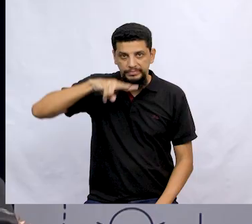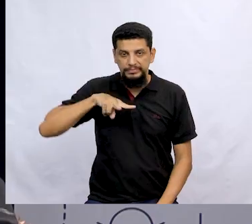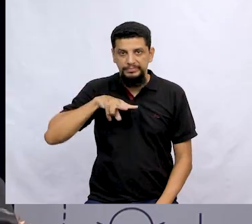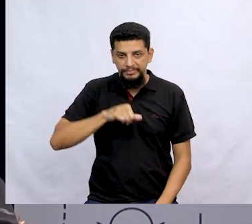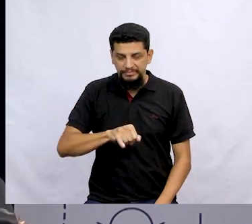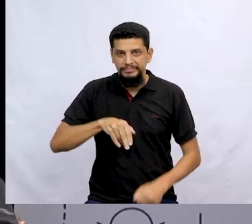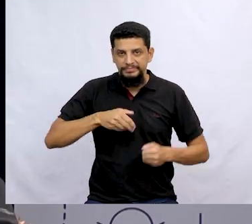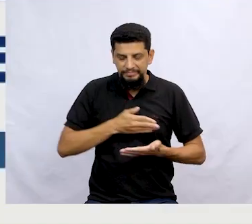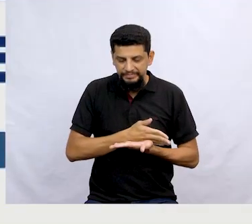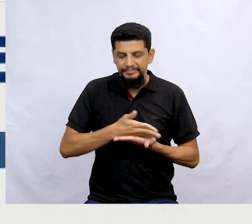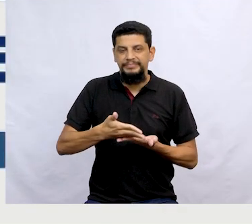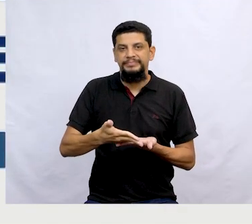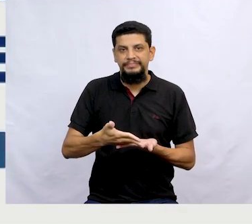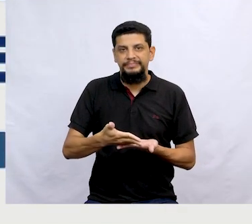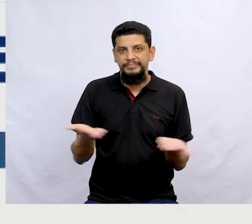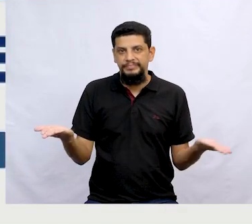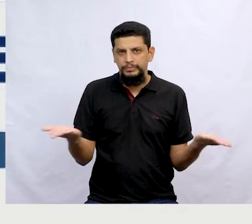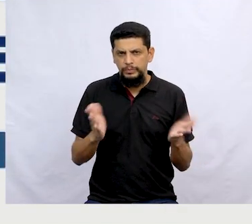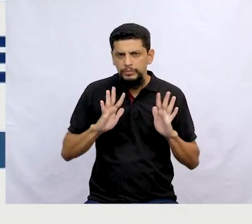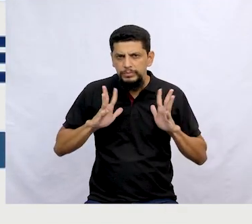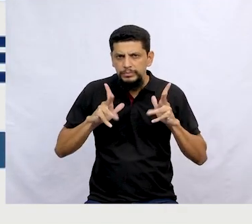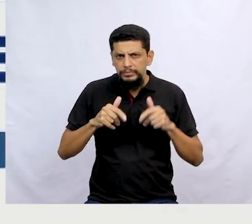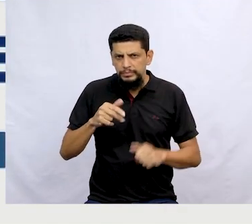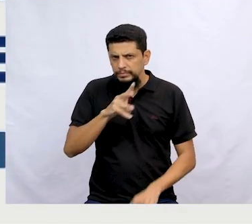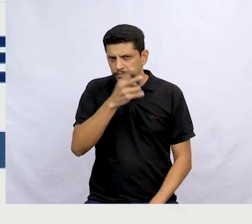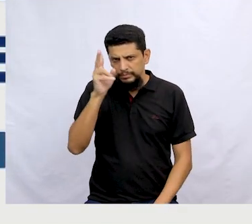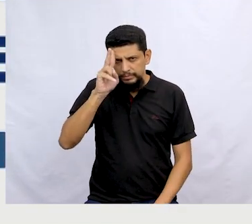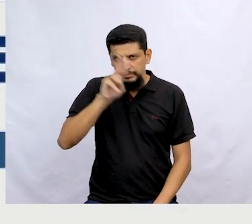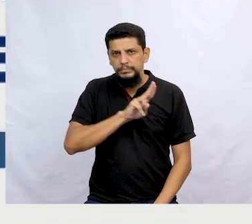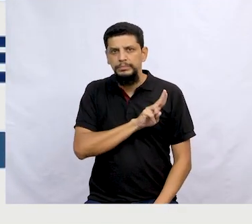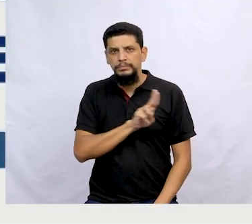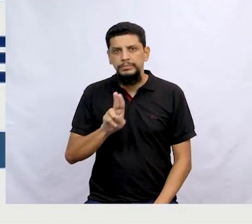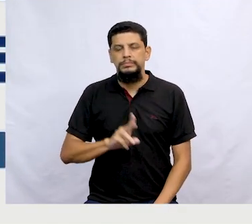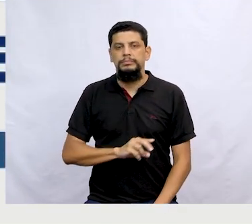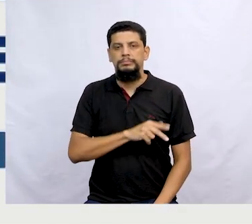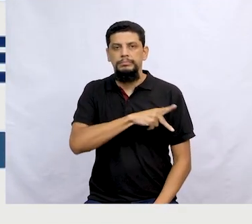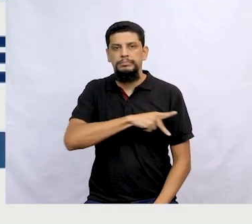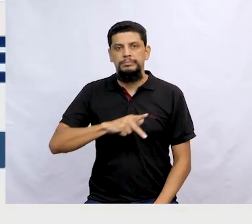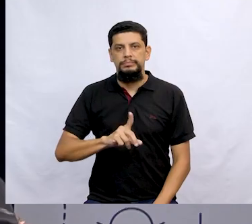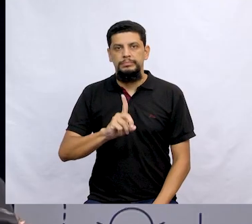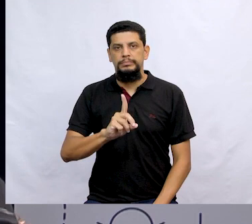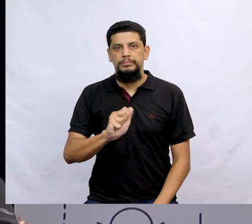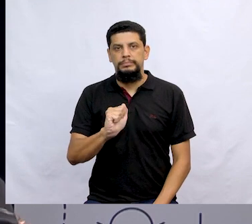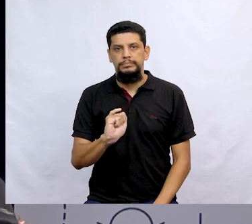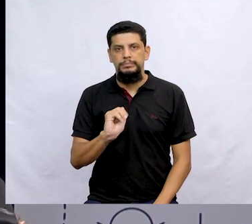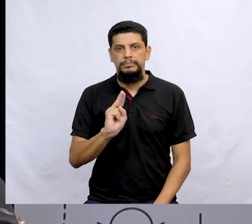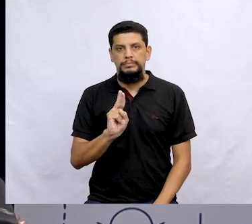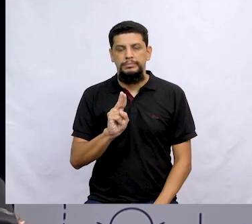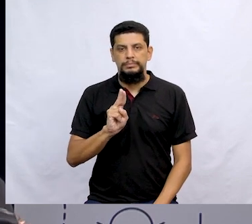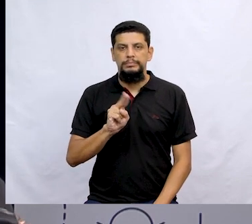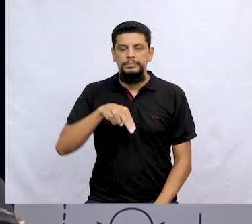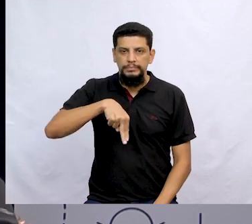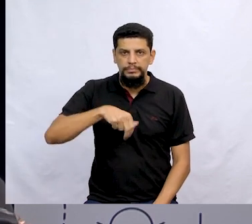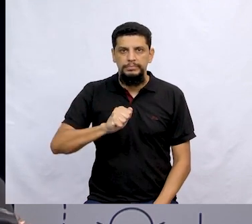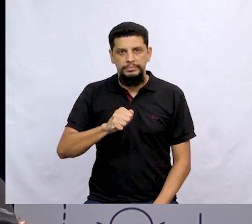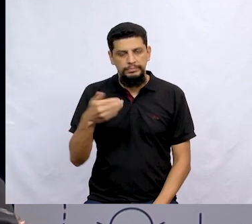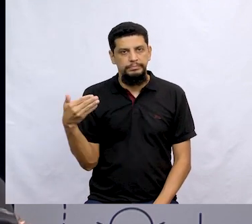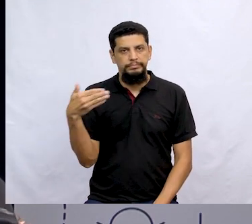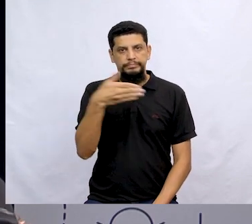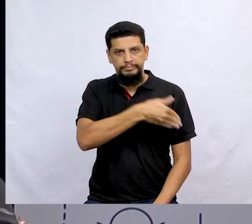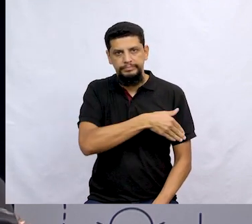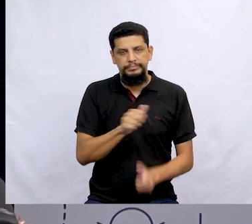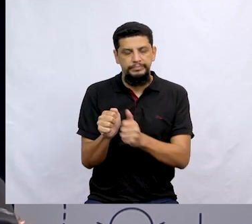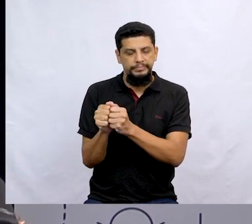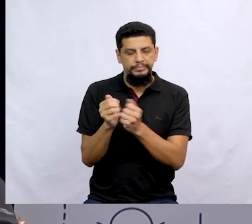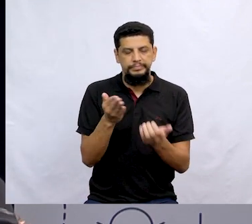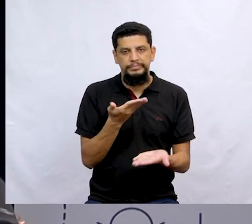história vai começar. E todo mundo aí lembra o meu nome? Eu sou a professora Dayana. Então, vamos comigo? Vamos para a nossa